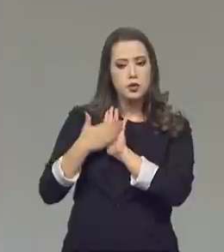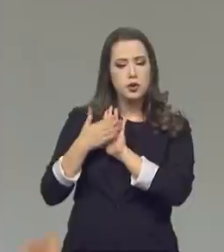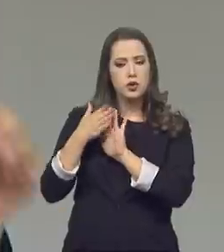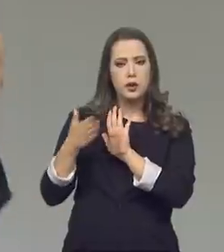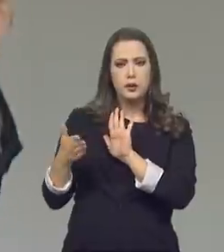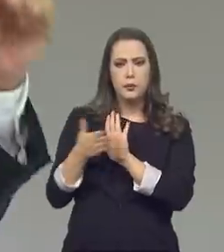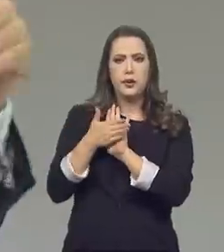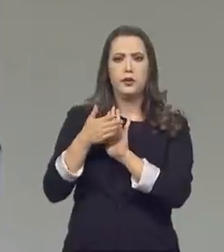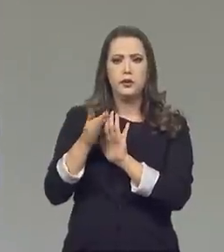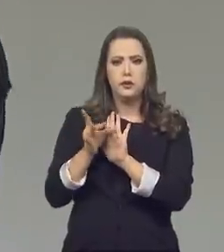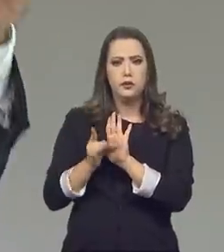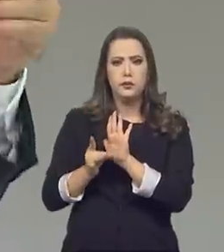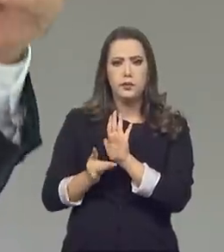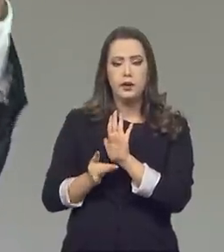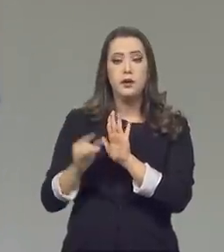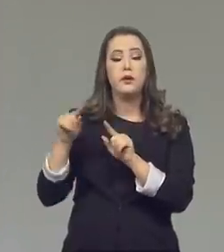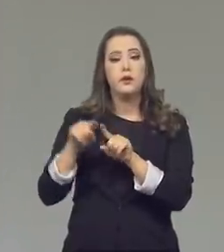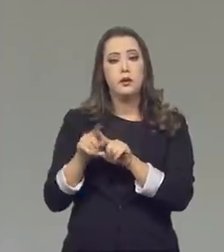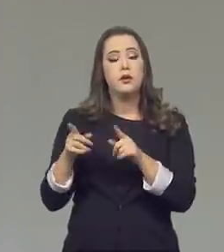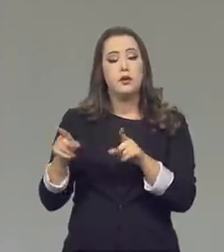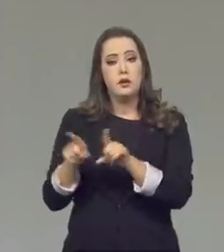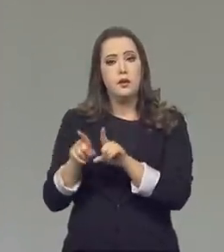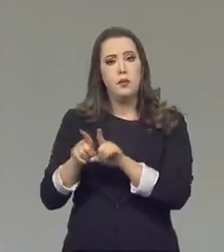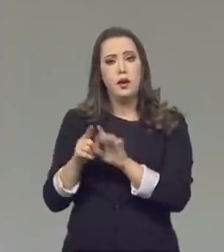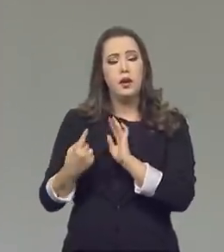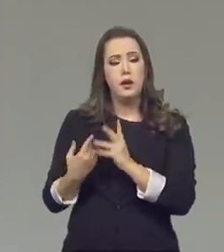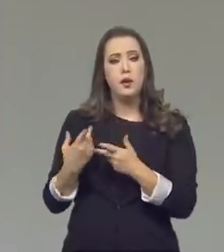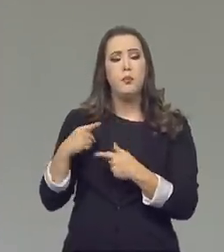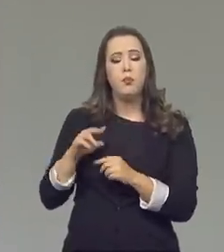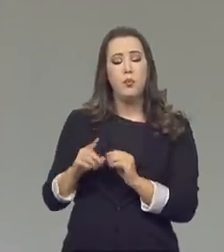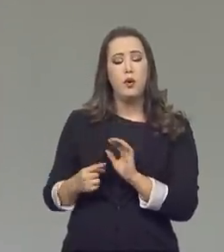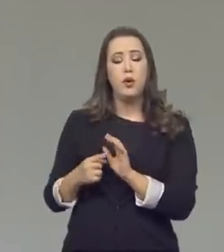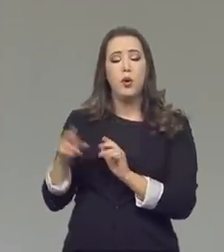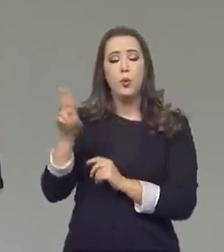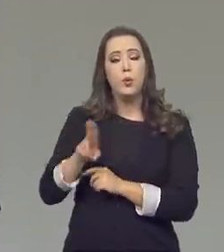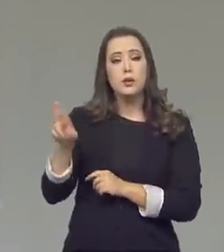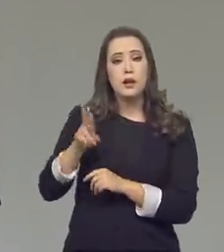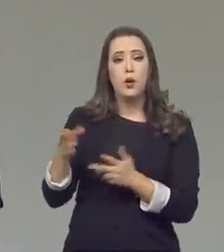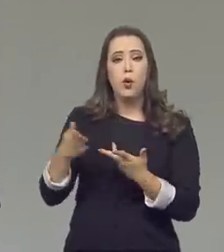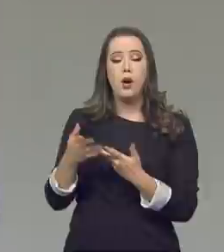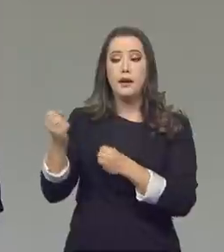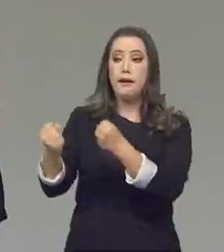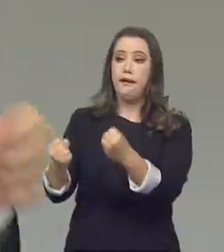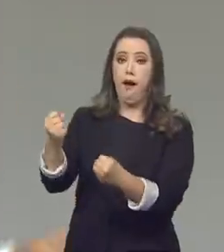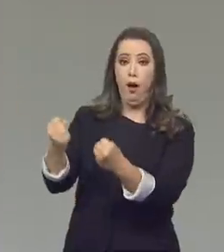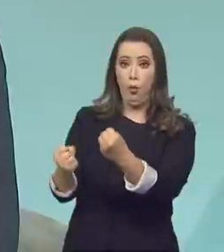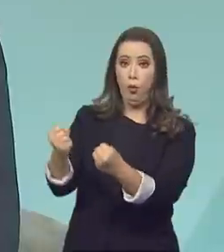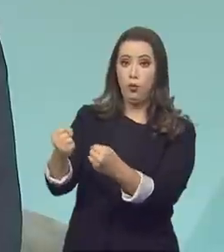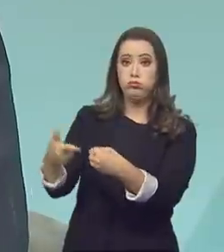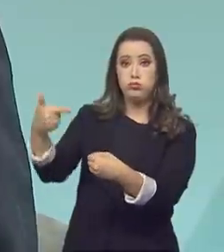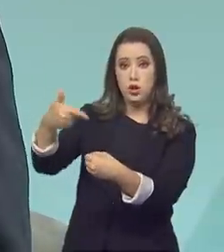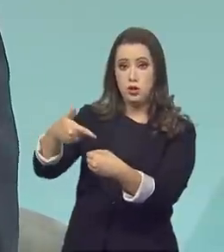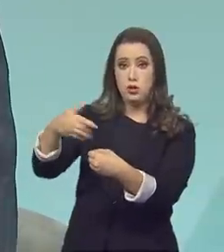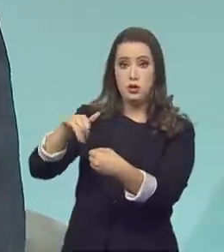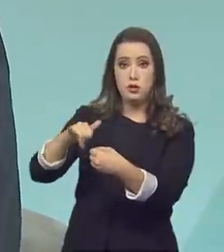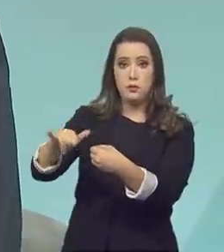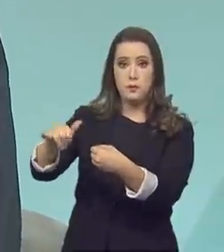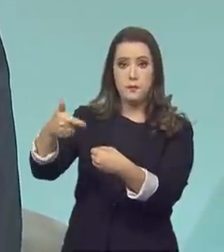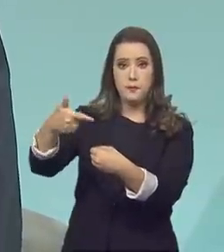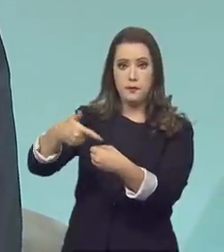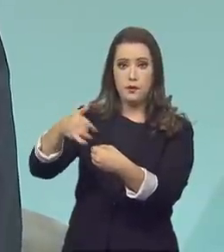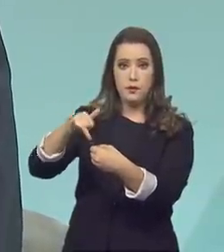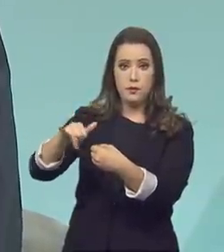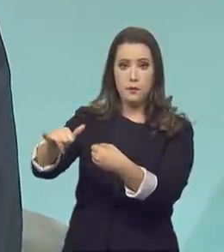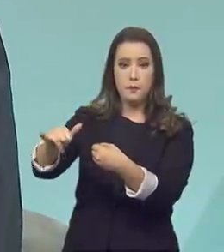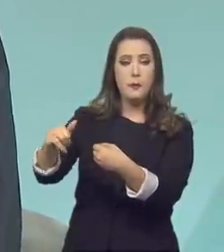ele também trouxe veículos híbridos e elétricos ali no sistema, é isso? Exatamente. Nós temos que acompanhar